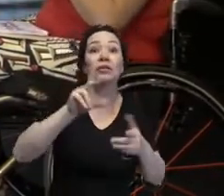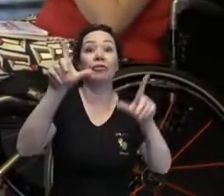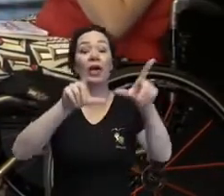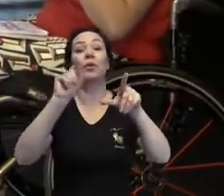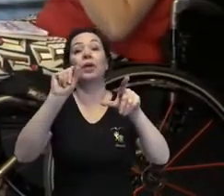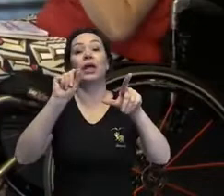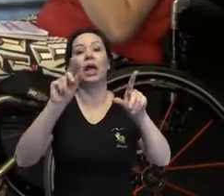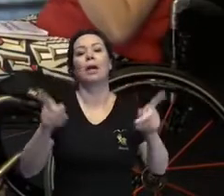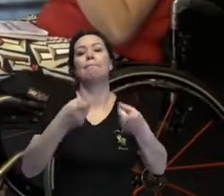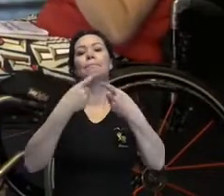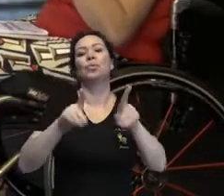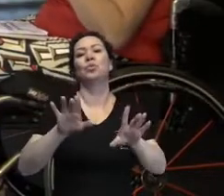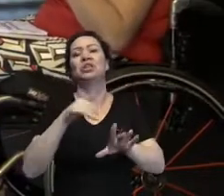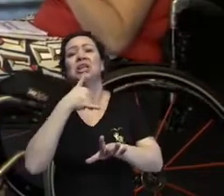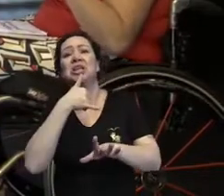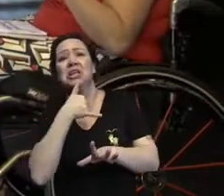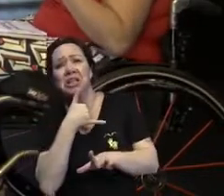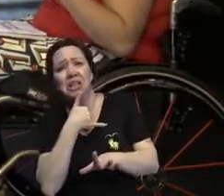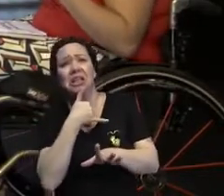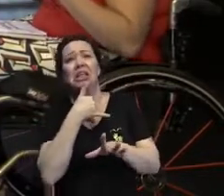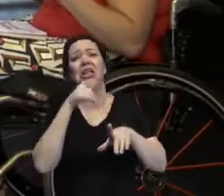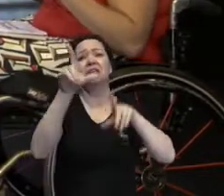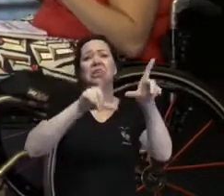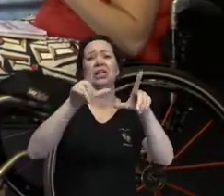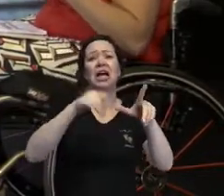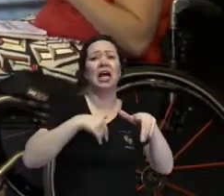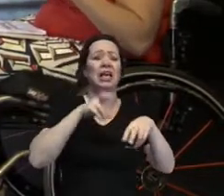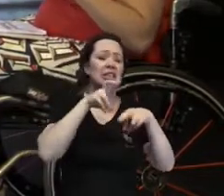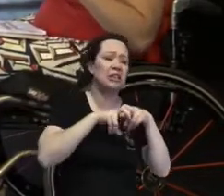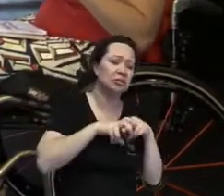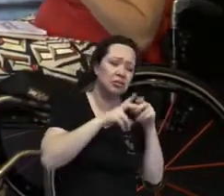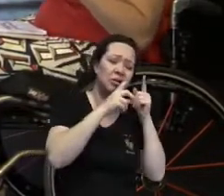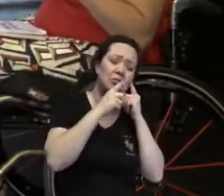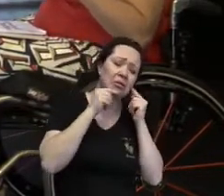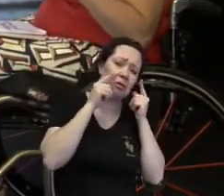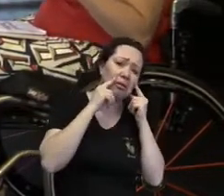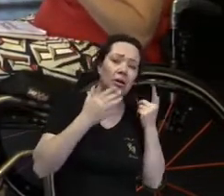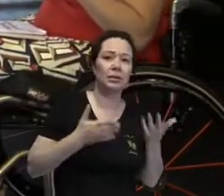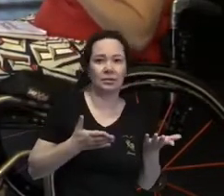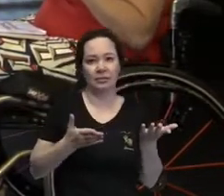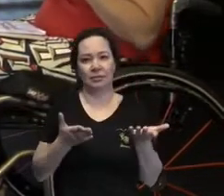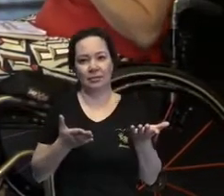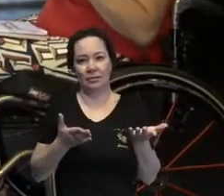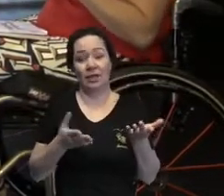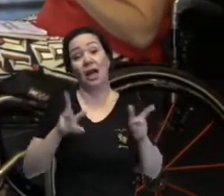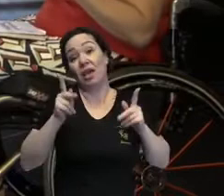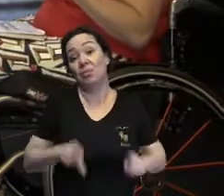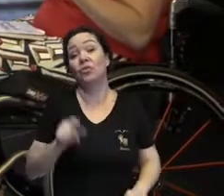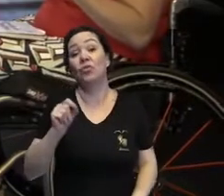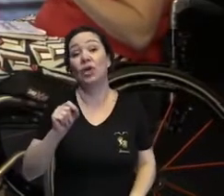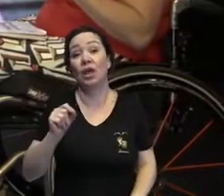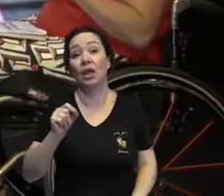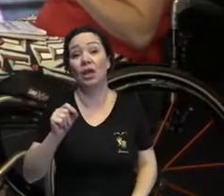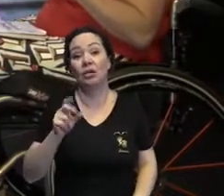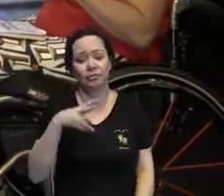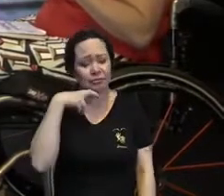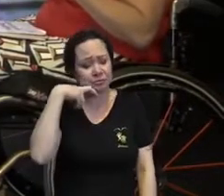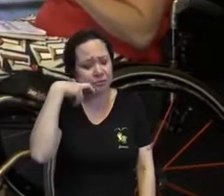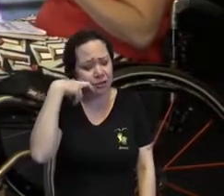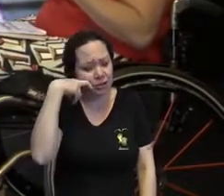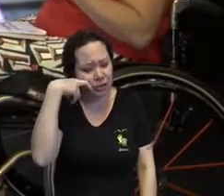musiquinha triste de fundo para a tiazinha chorar no sofá, né? Então a pessoa tem vergonha de sair na rua.